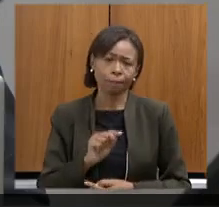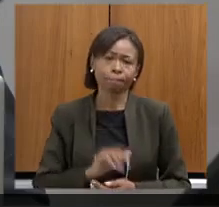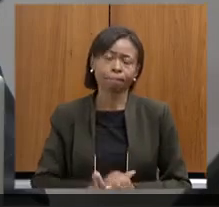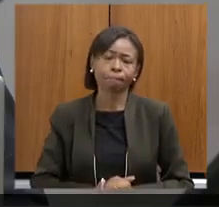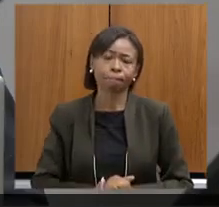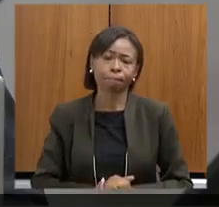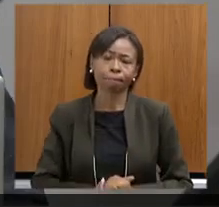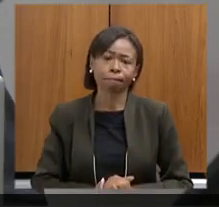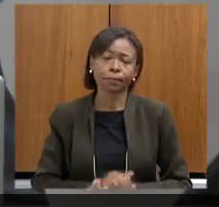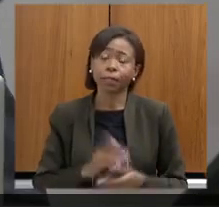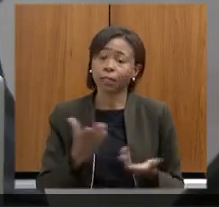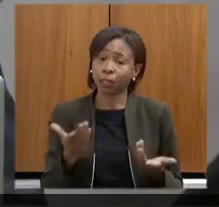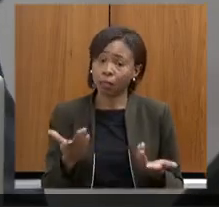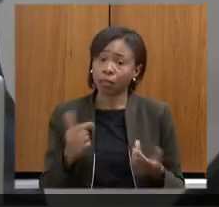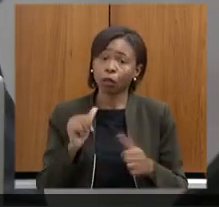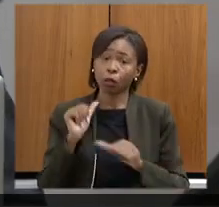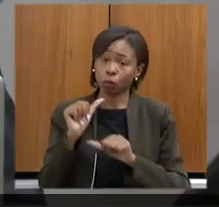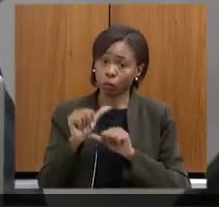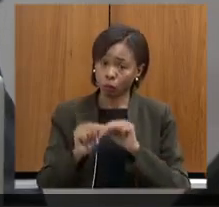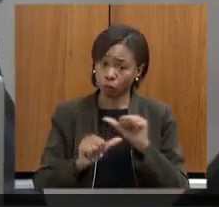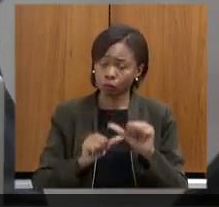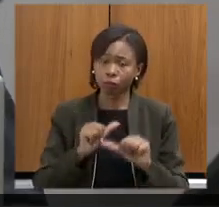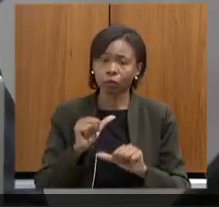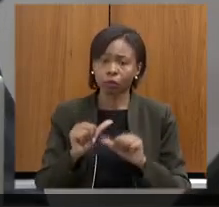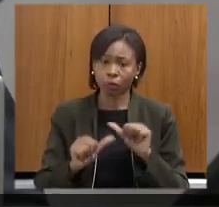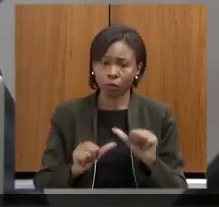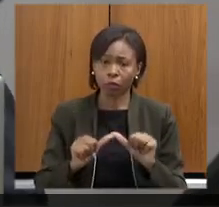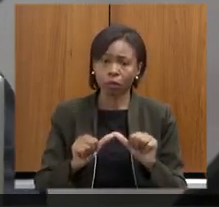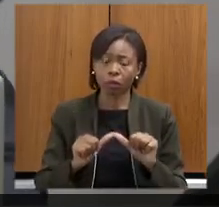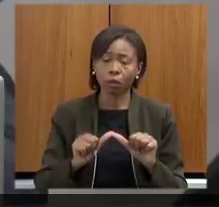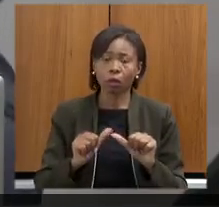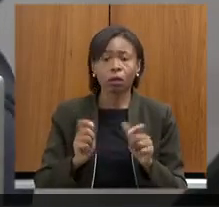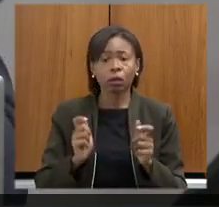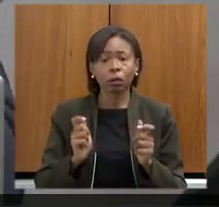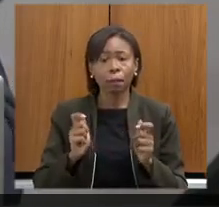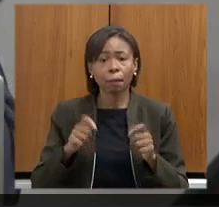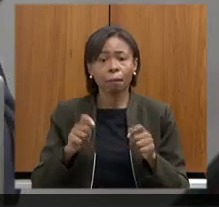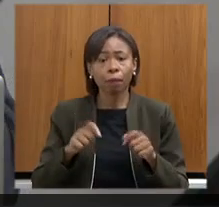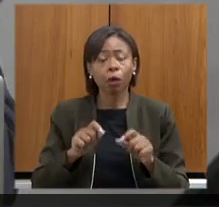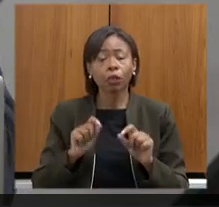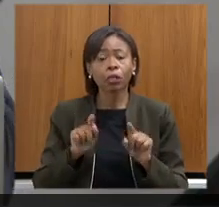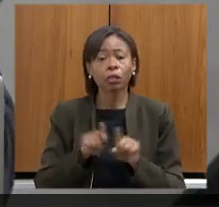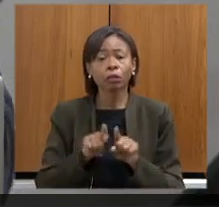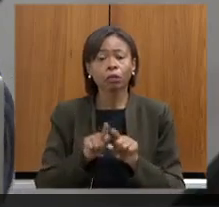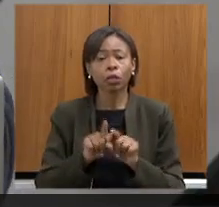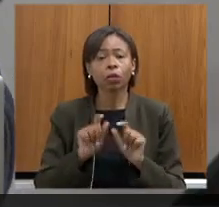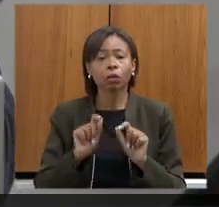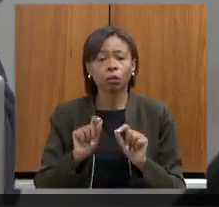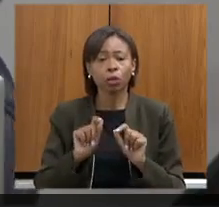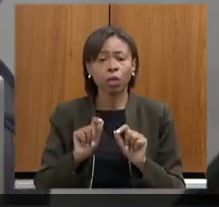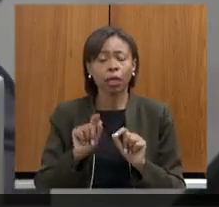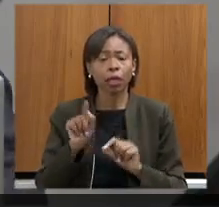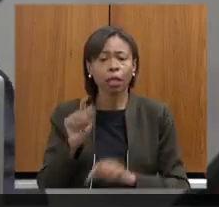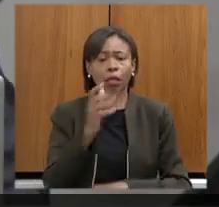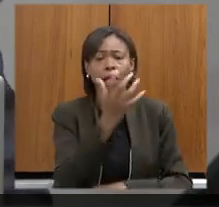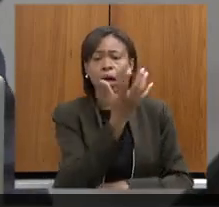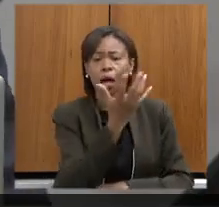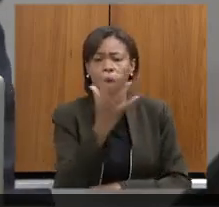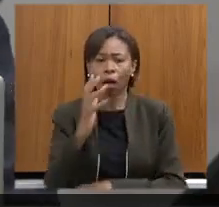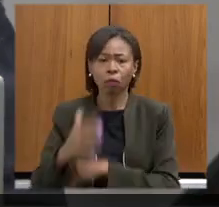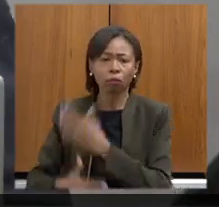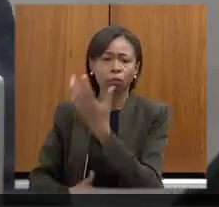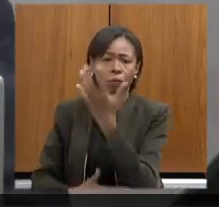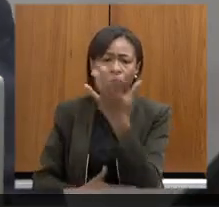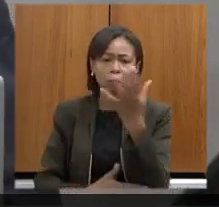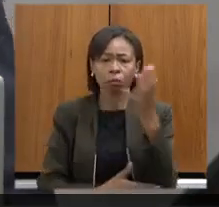alteração para que nós possamos incluir as compensações em relação à Mata Atlântica não